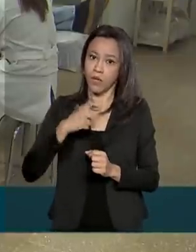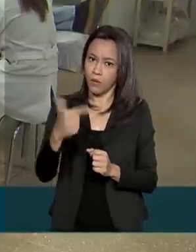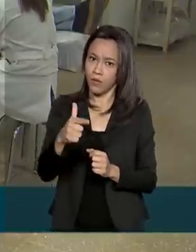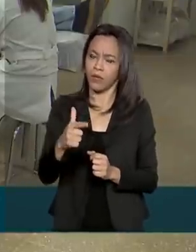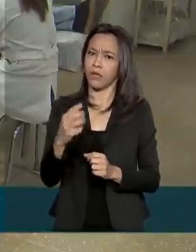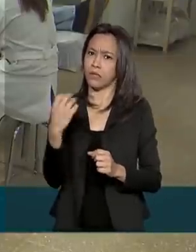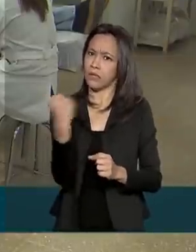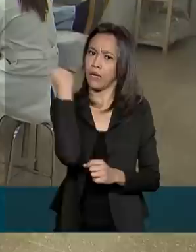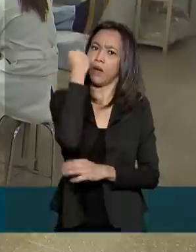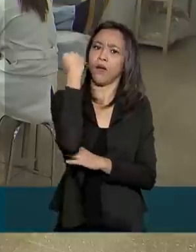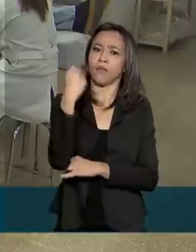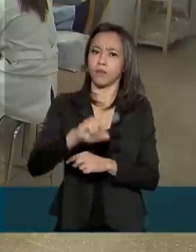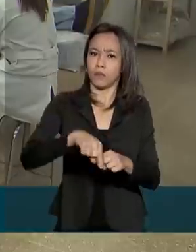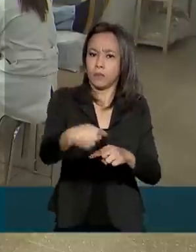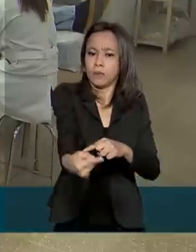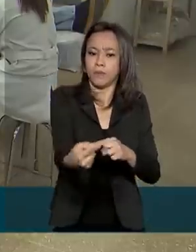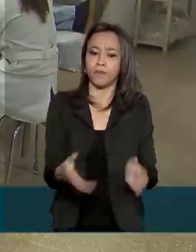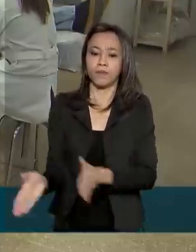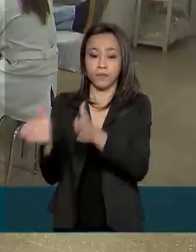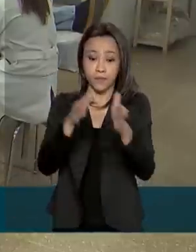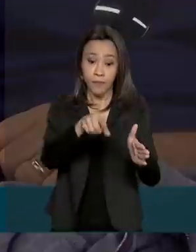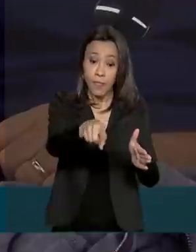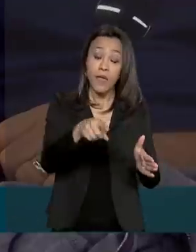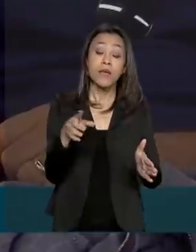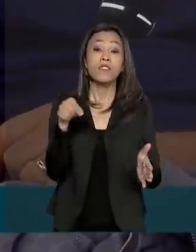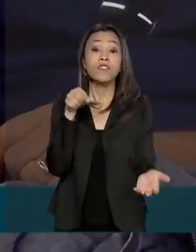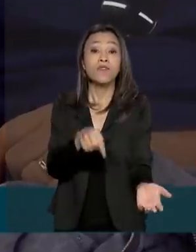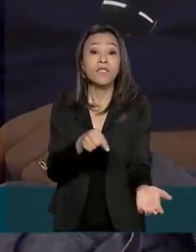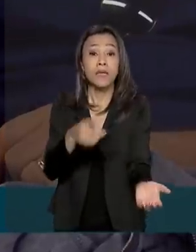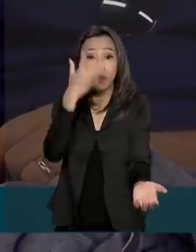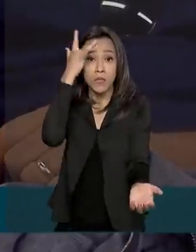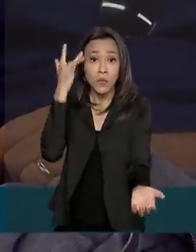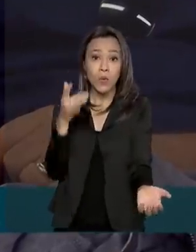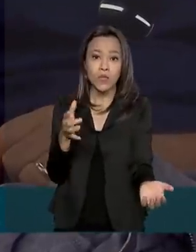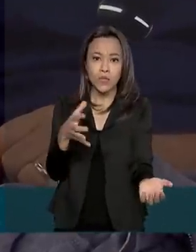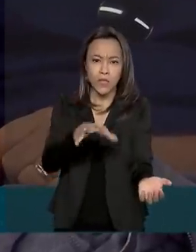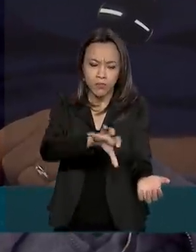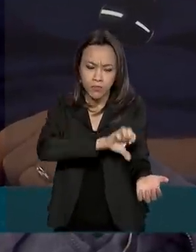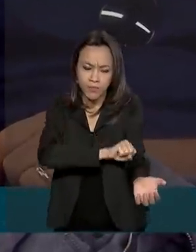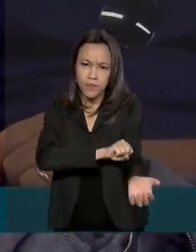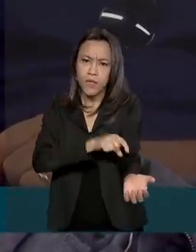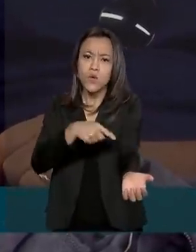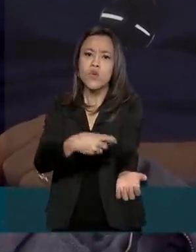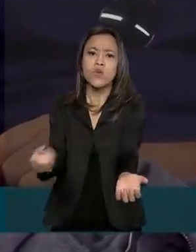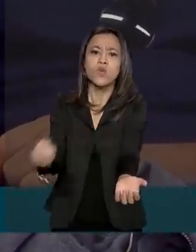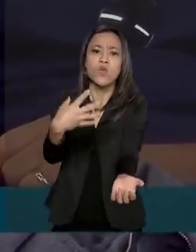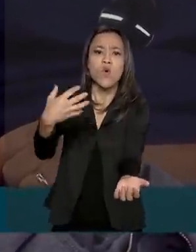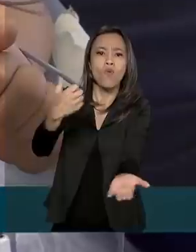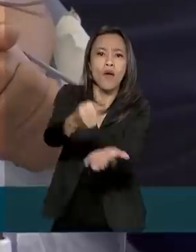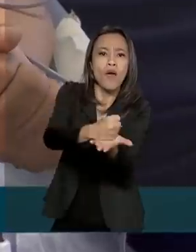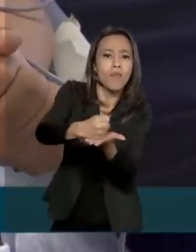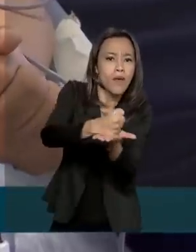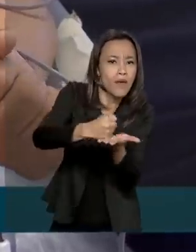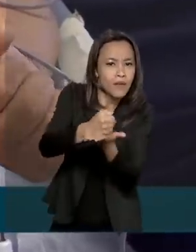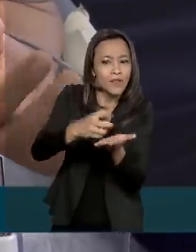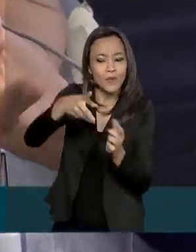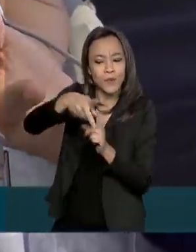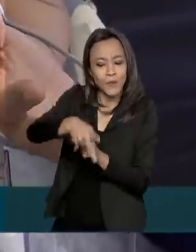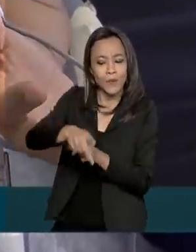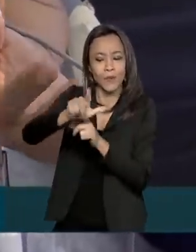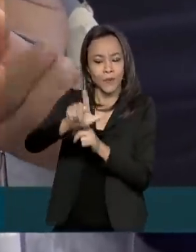trabalha com a opção de transformar o plasma de infectados em um novo medicamento a ser usado